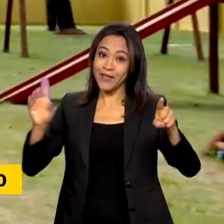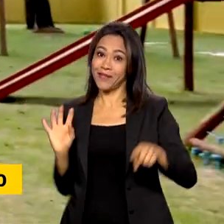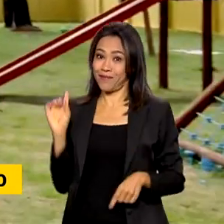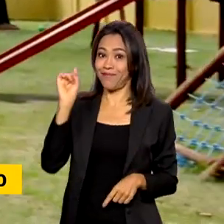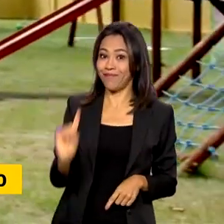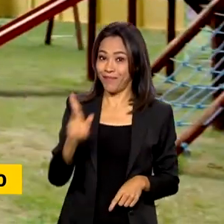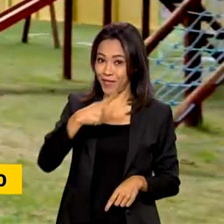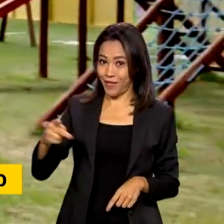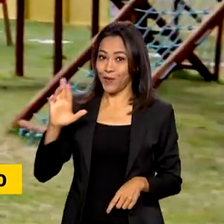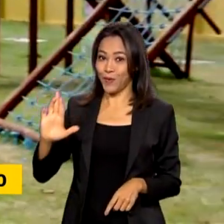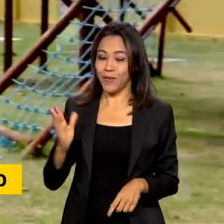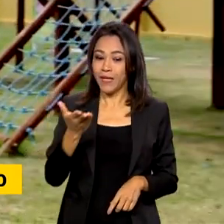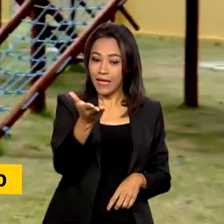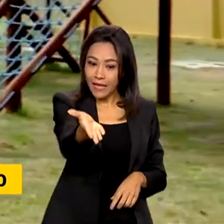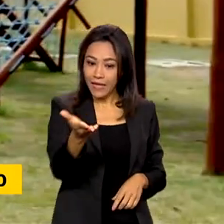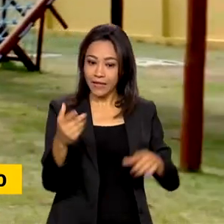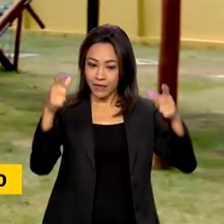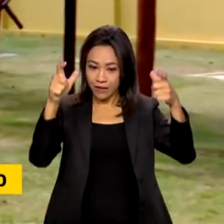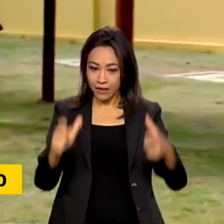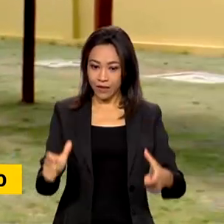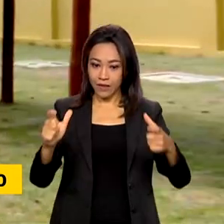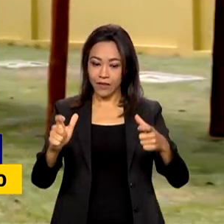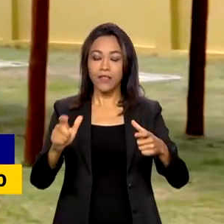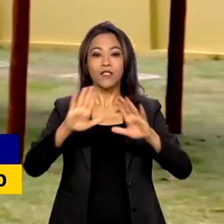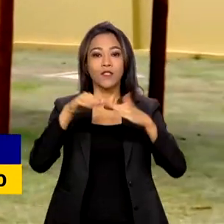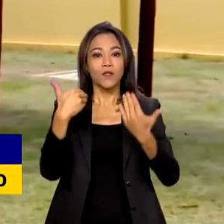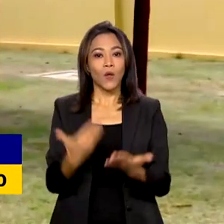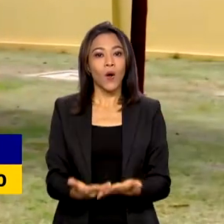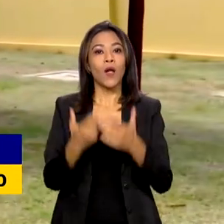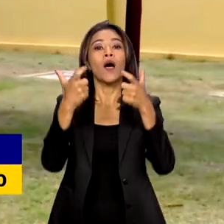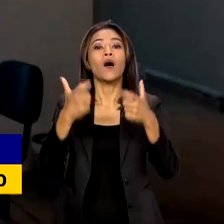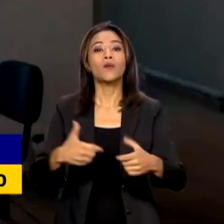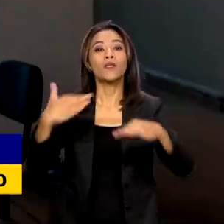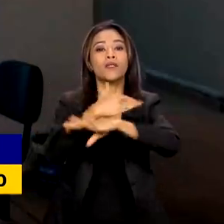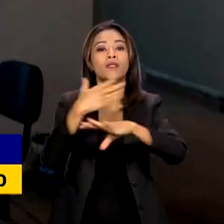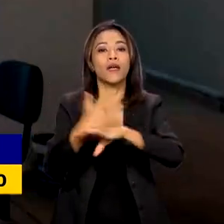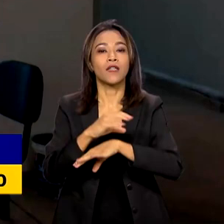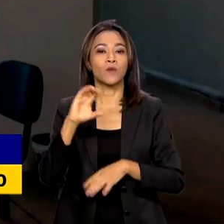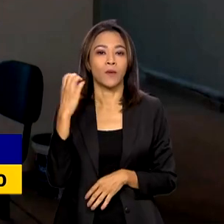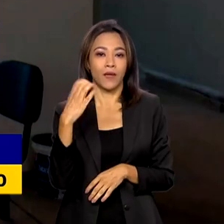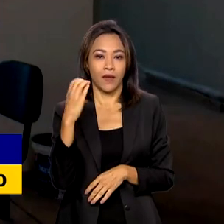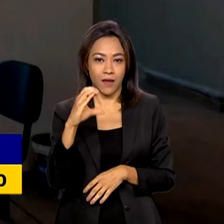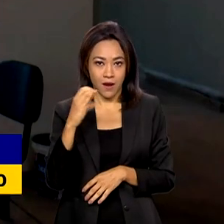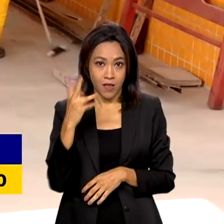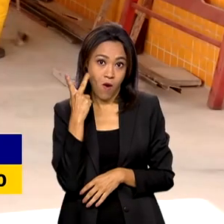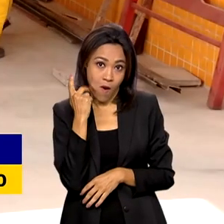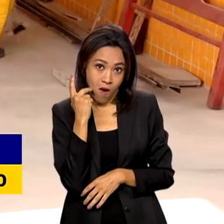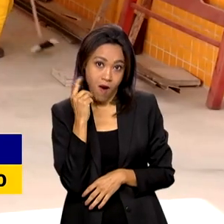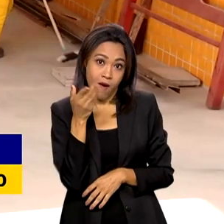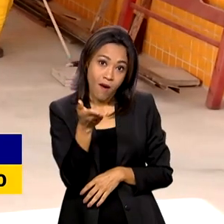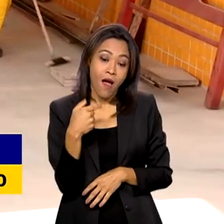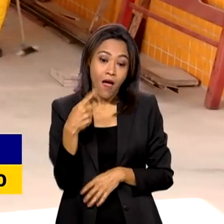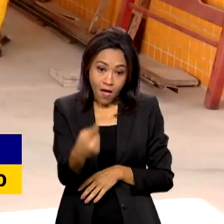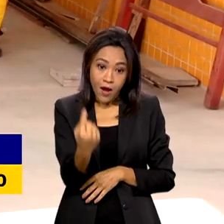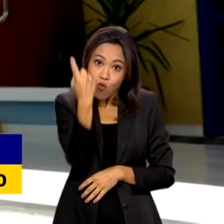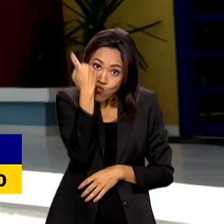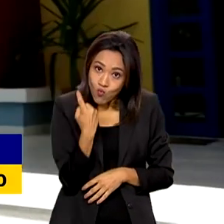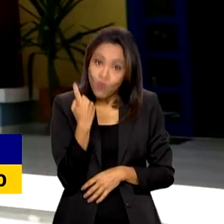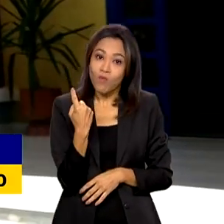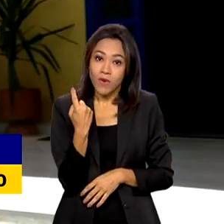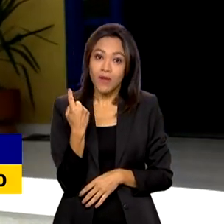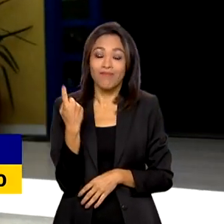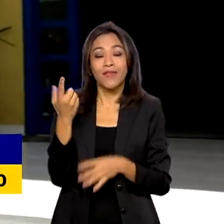O Centro de Educação Infantil Moacir Soares de Siqueira, no Crato, no Ceará, é uma das obras que estavam paralisadas.